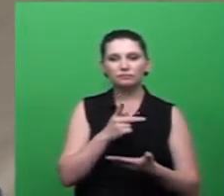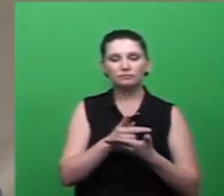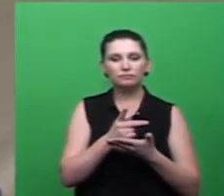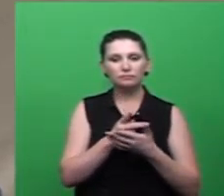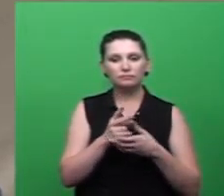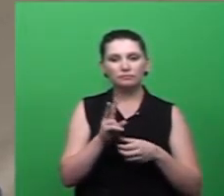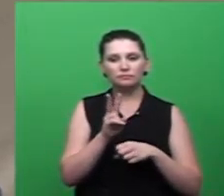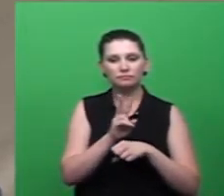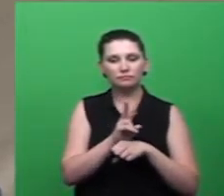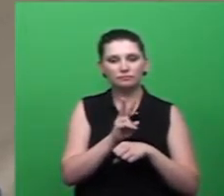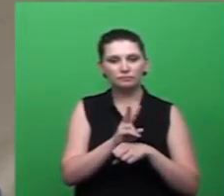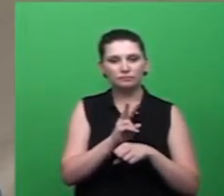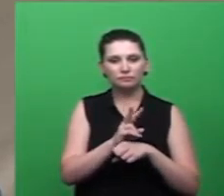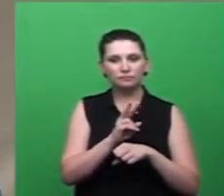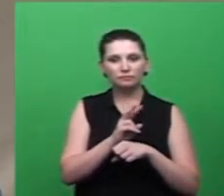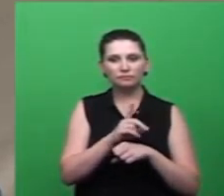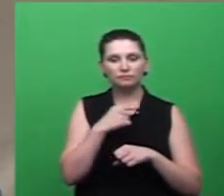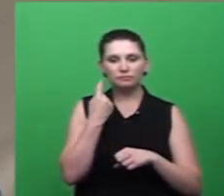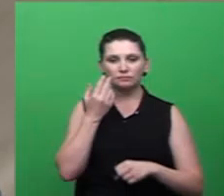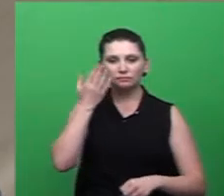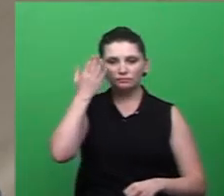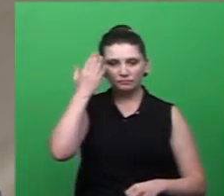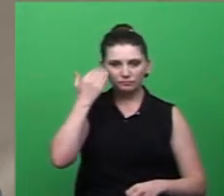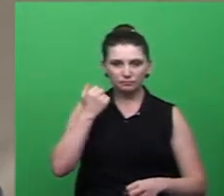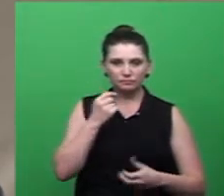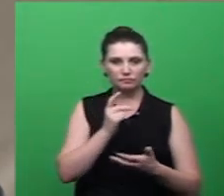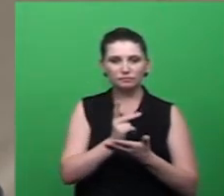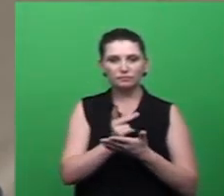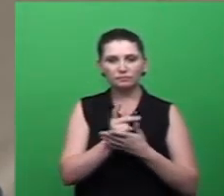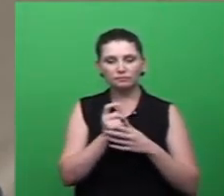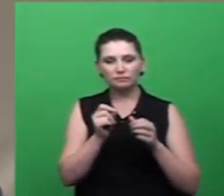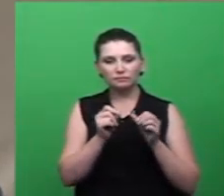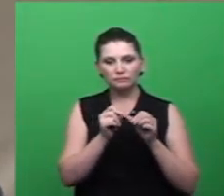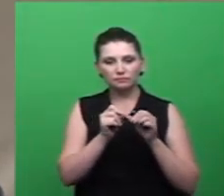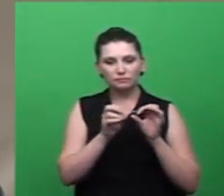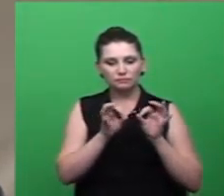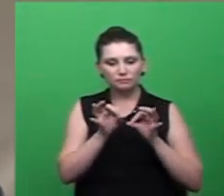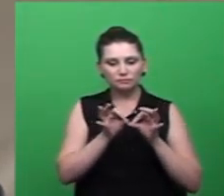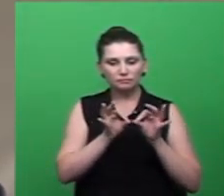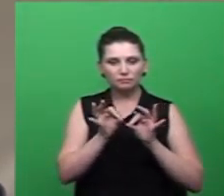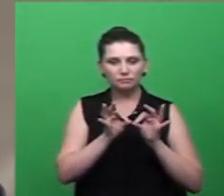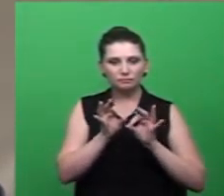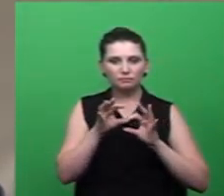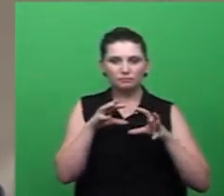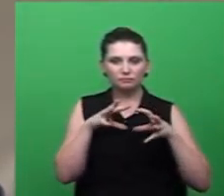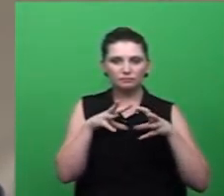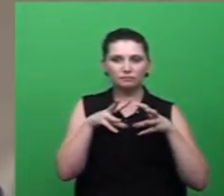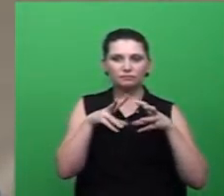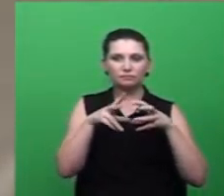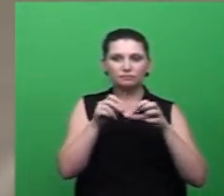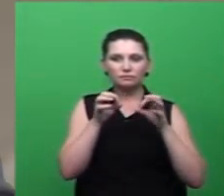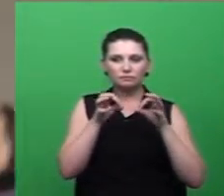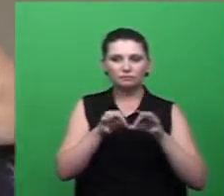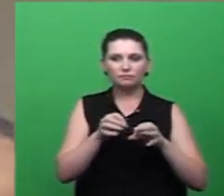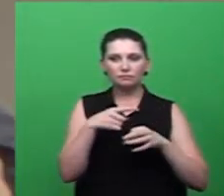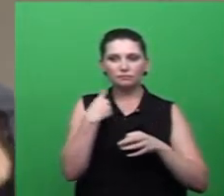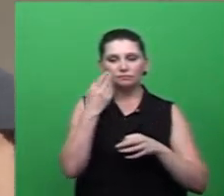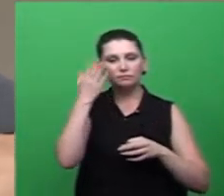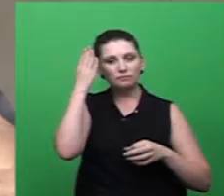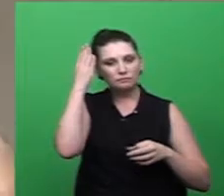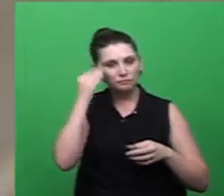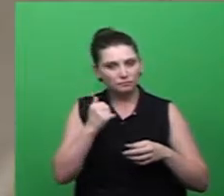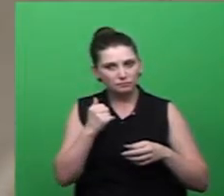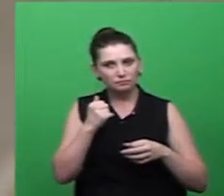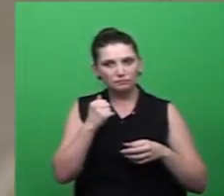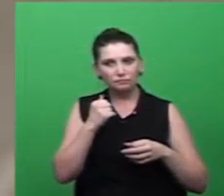somos modelo em criação de armadilhas. Nós sabemos que o mosquito, ele se distribui de 300